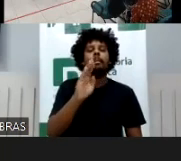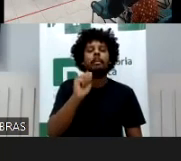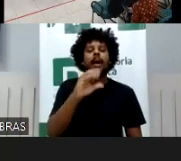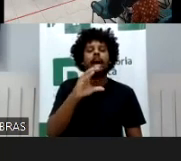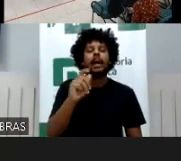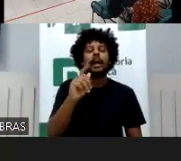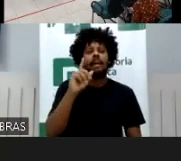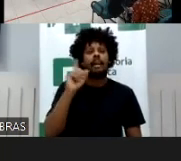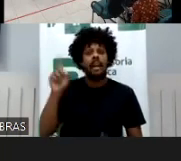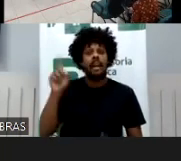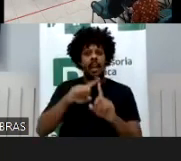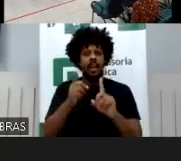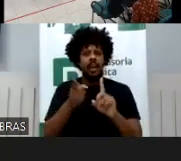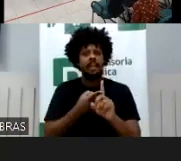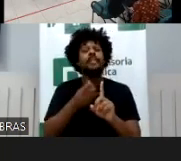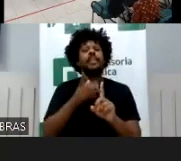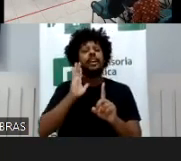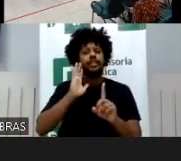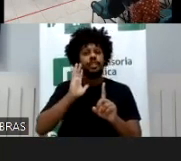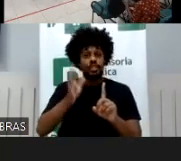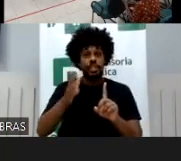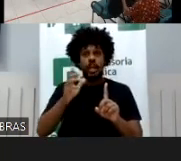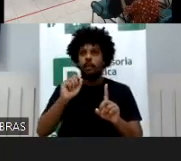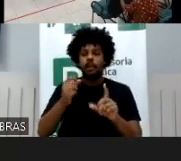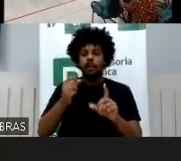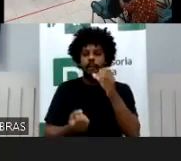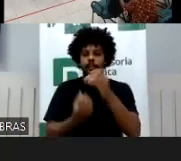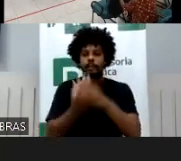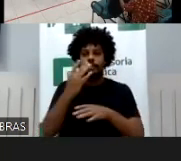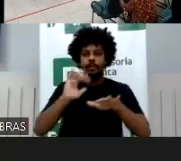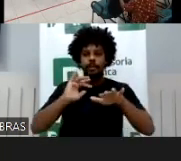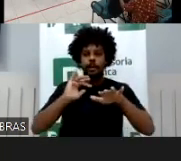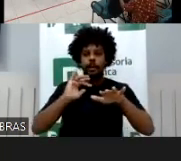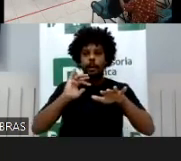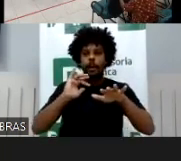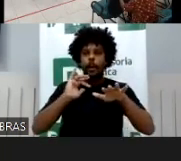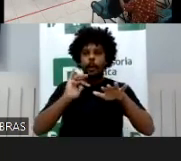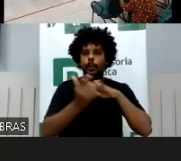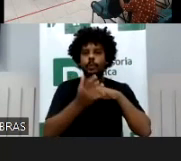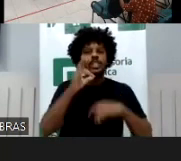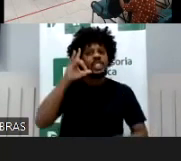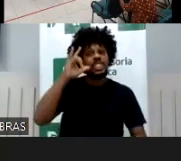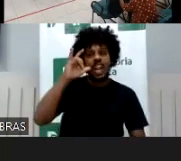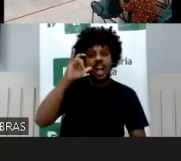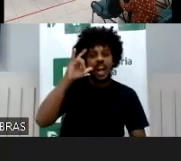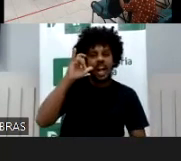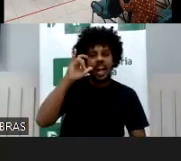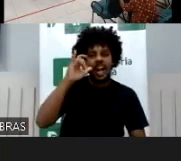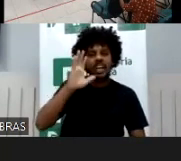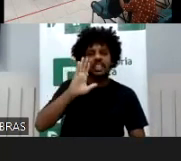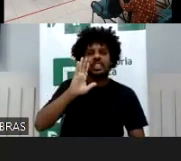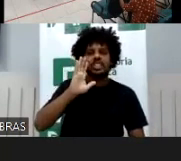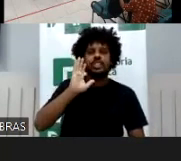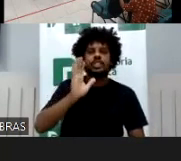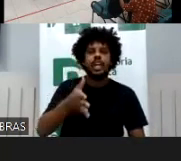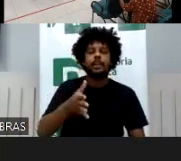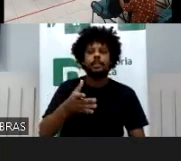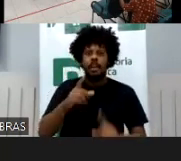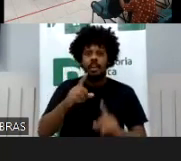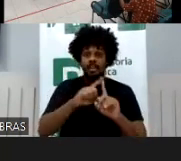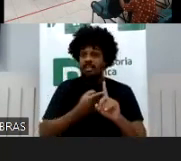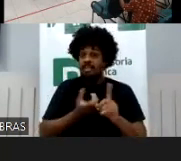ela já criou um perfil, tem acontecido isso no Instagram para o filho, que antes do filho nascer já tinha milhões de seguidores,